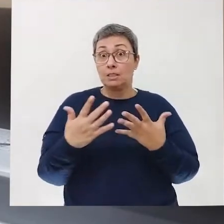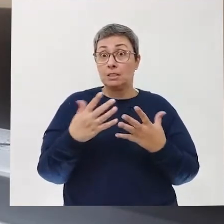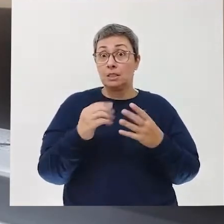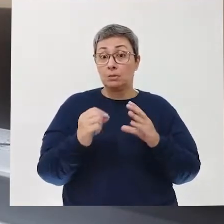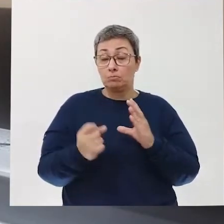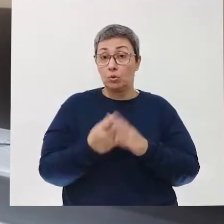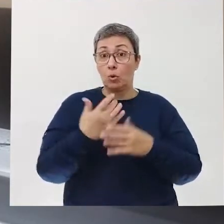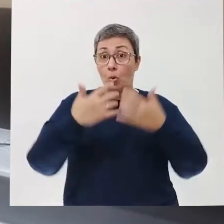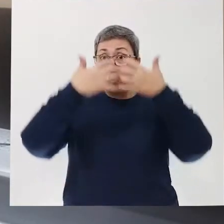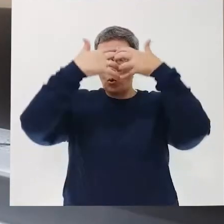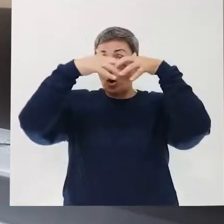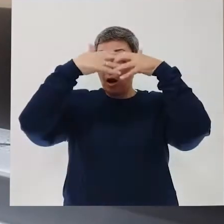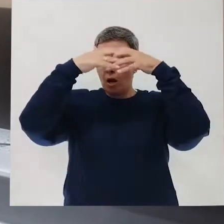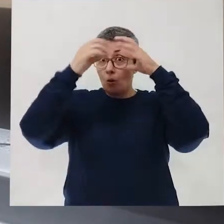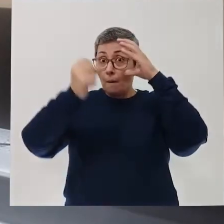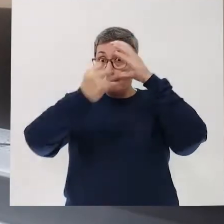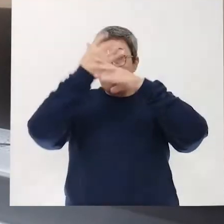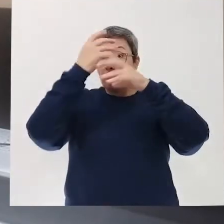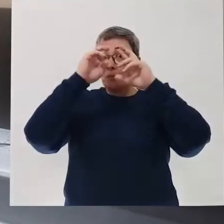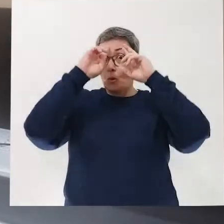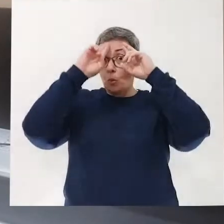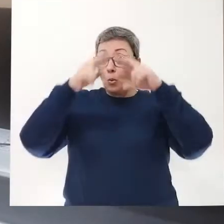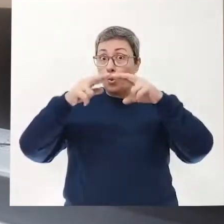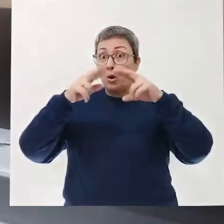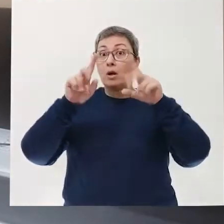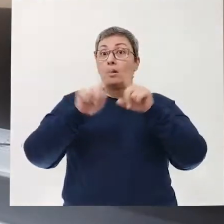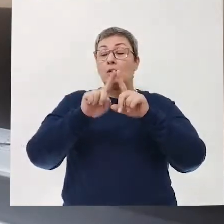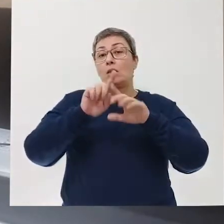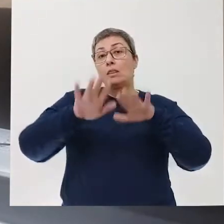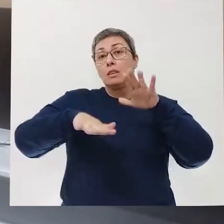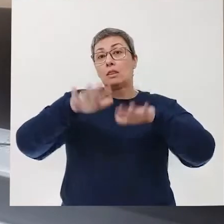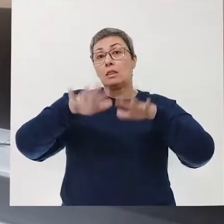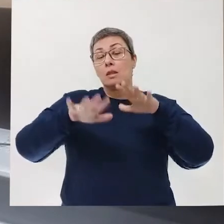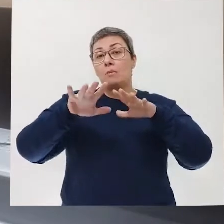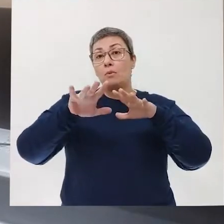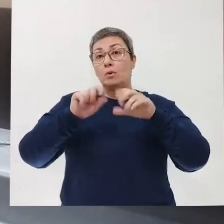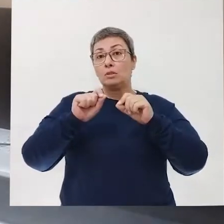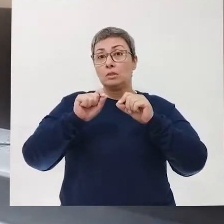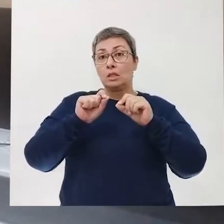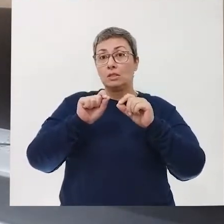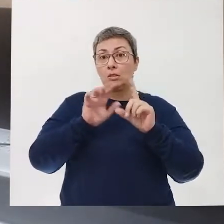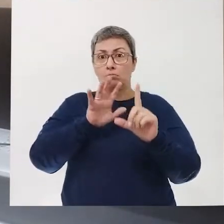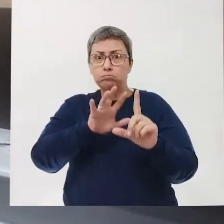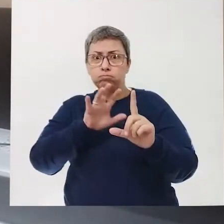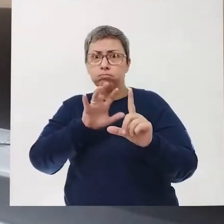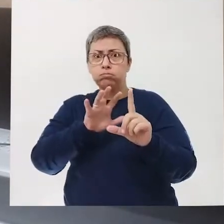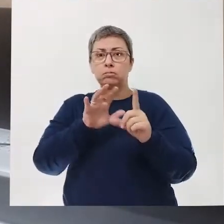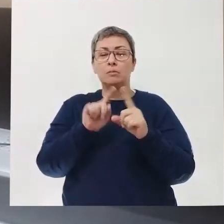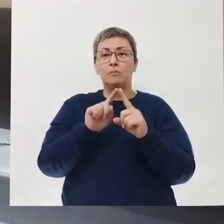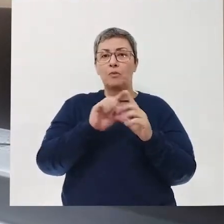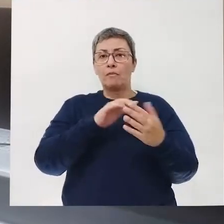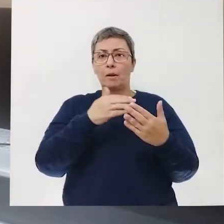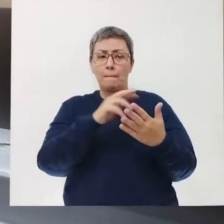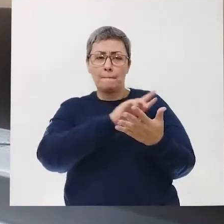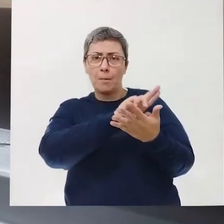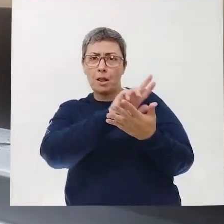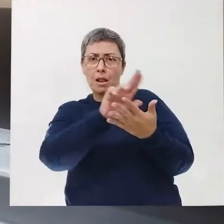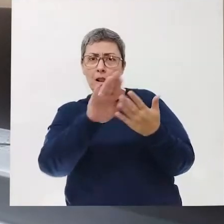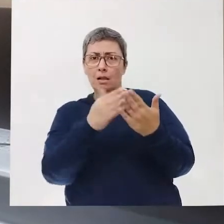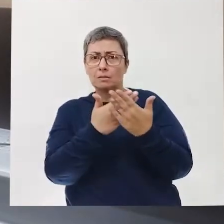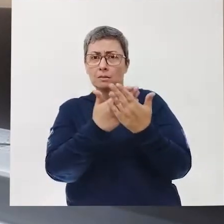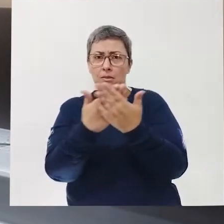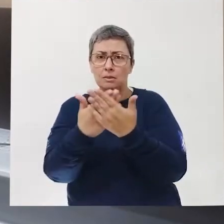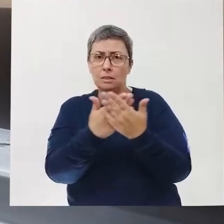pelo sistema nervoso em resposta a determinados estímulos. E por aí vai, né? São vários